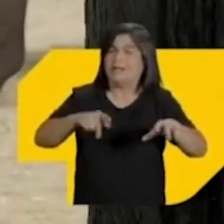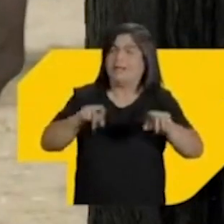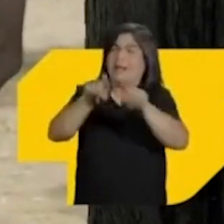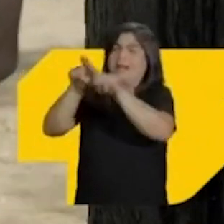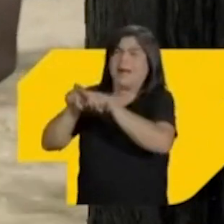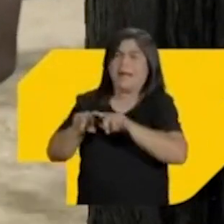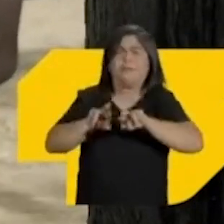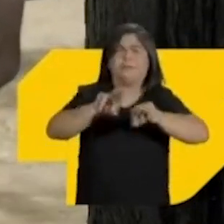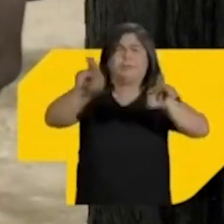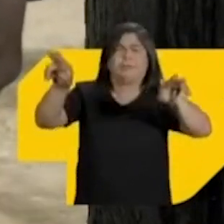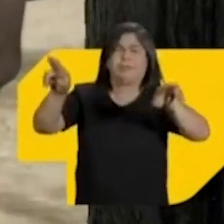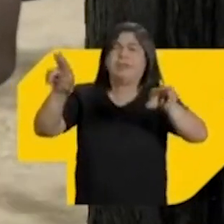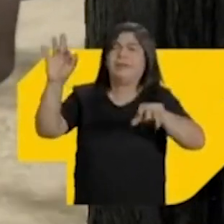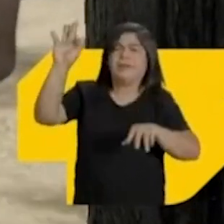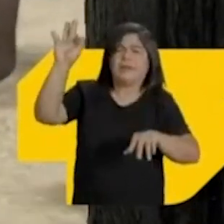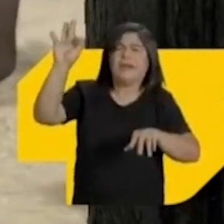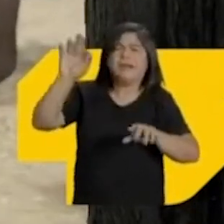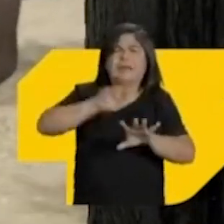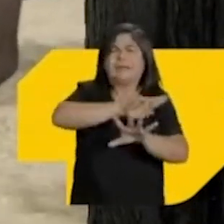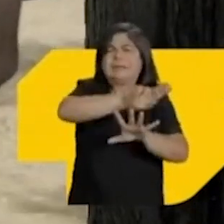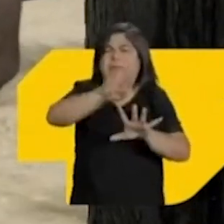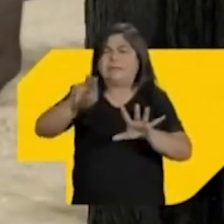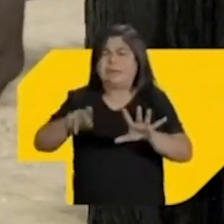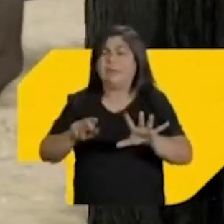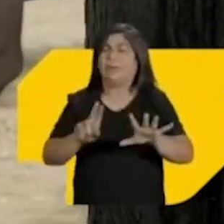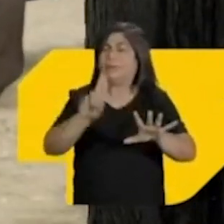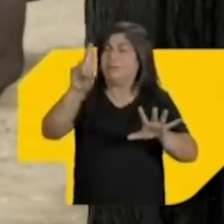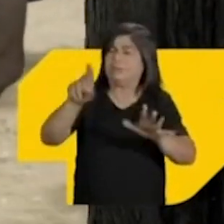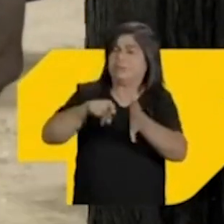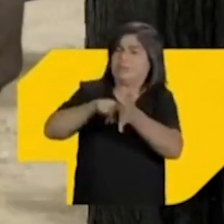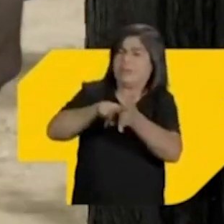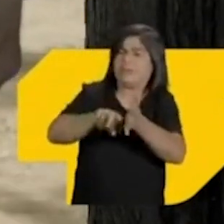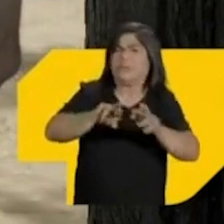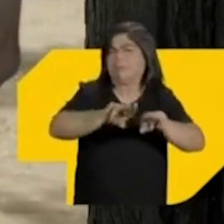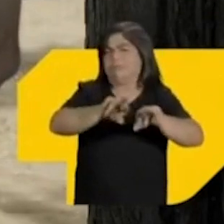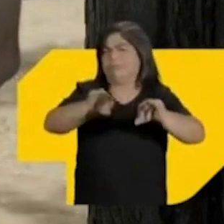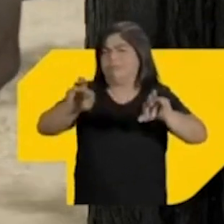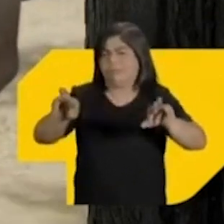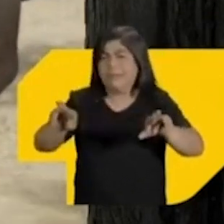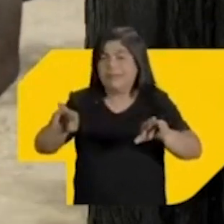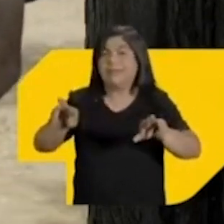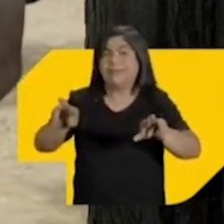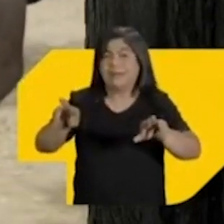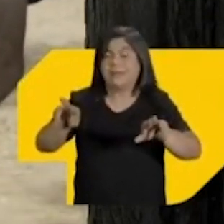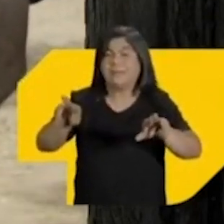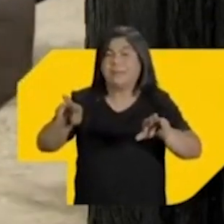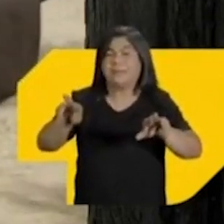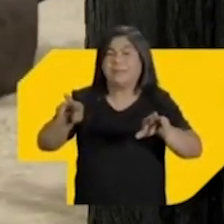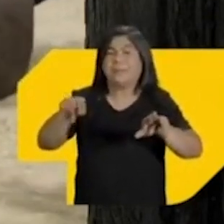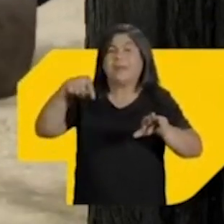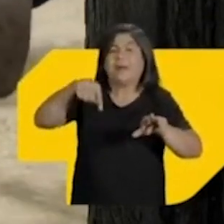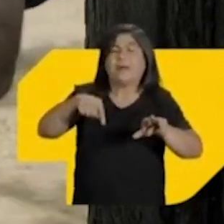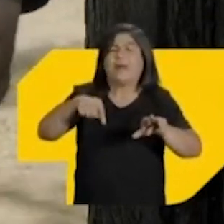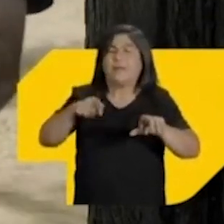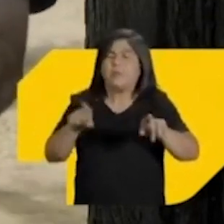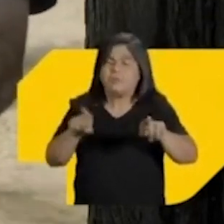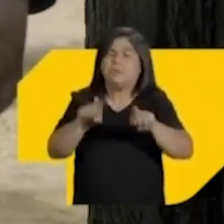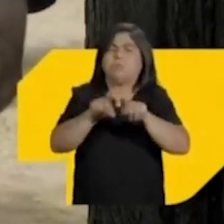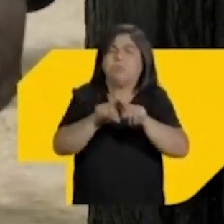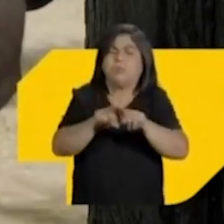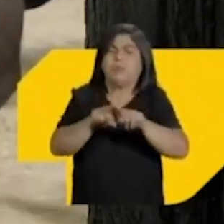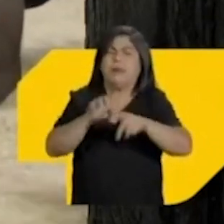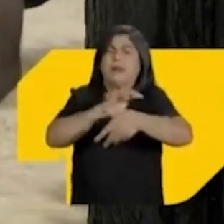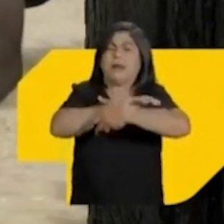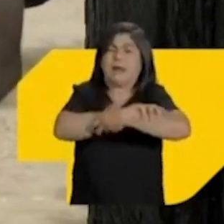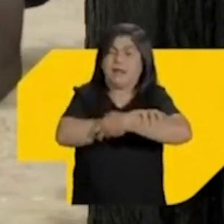característica. Nós temos parcerias com várias instituições federais, Embrapa, Universidade, Centro de Pesquisa. E essa parceria com o poder